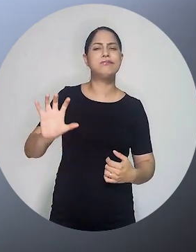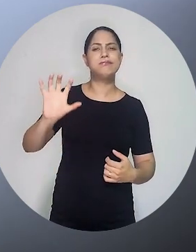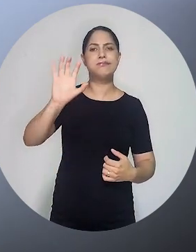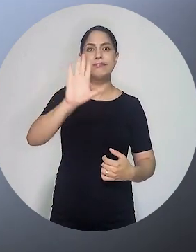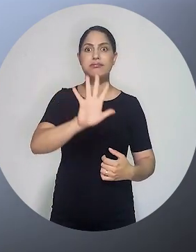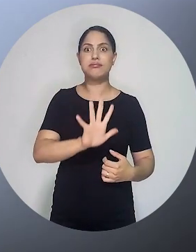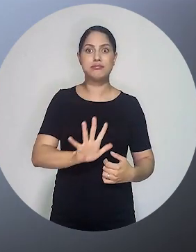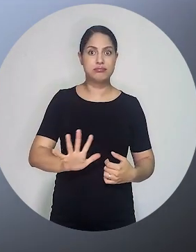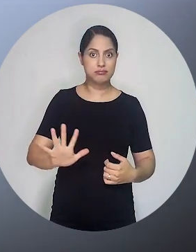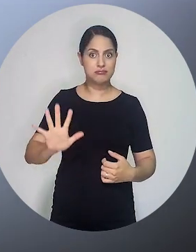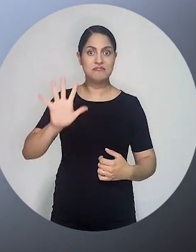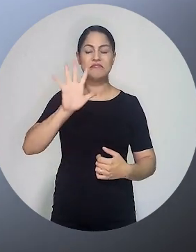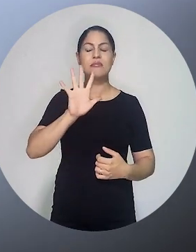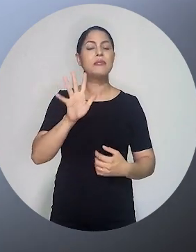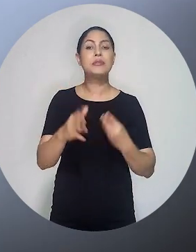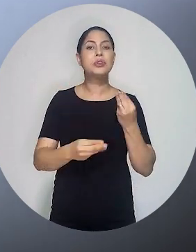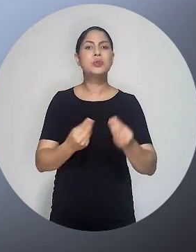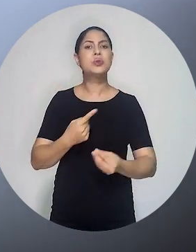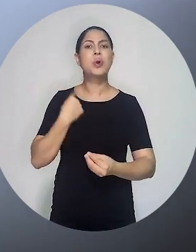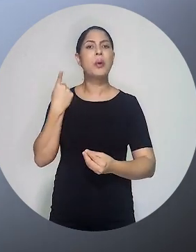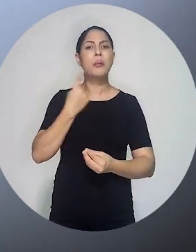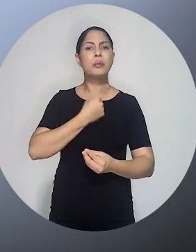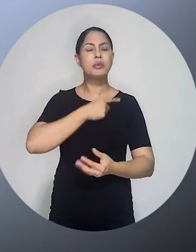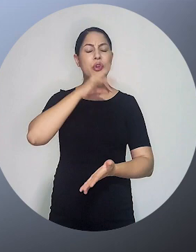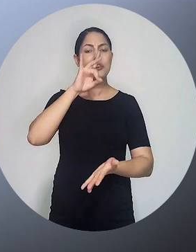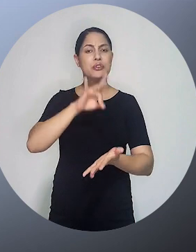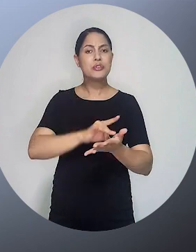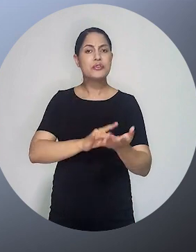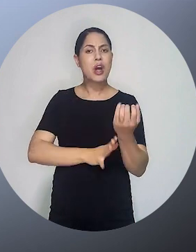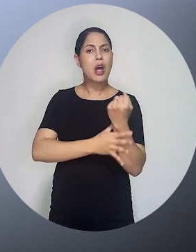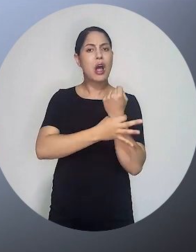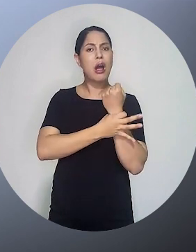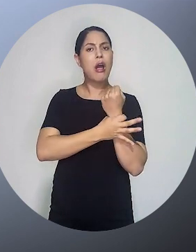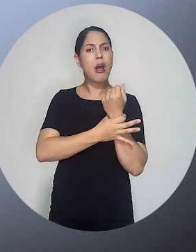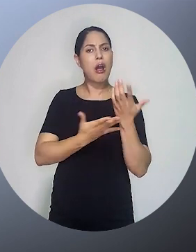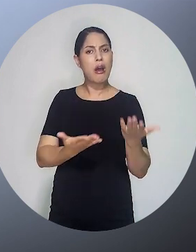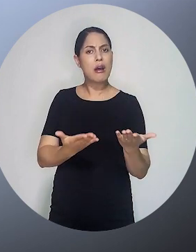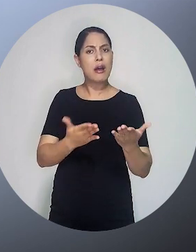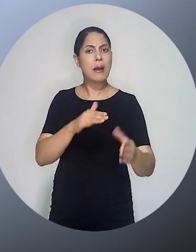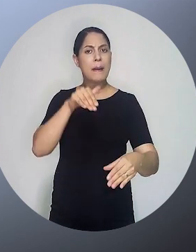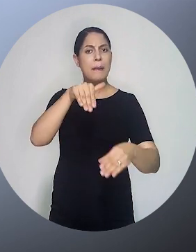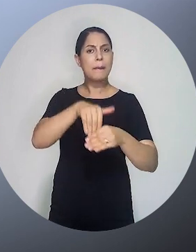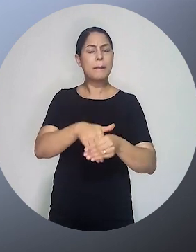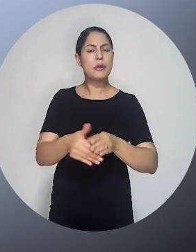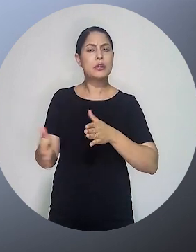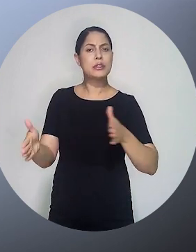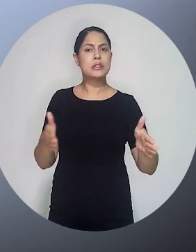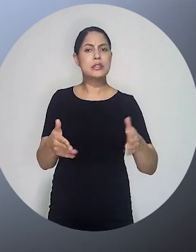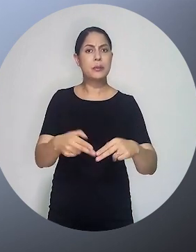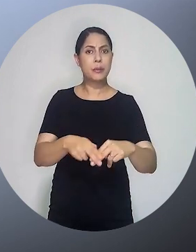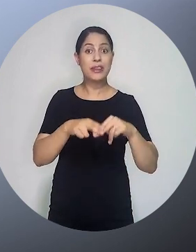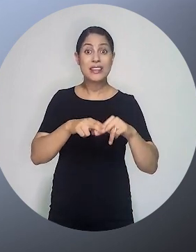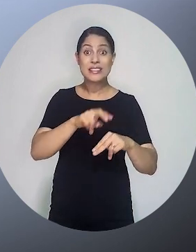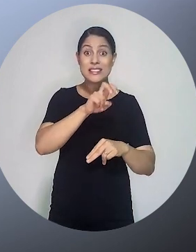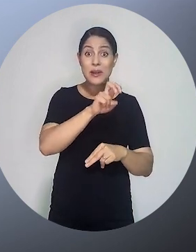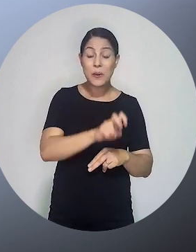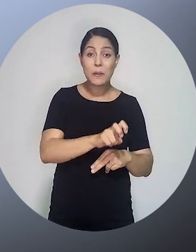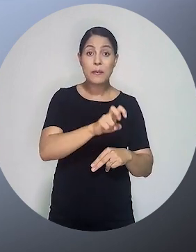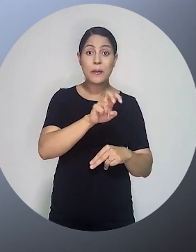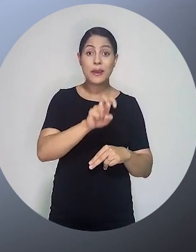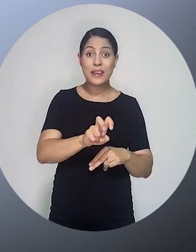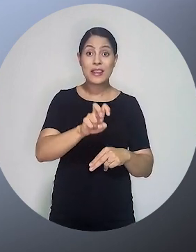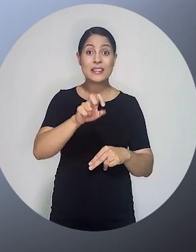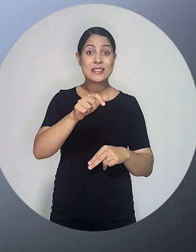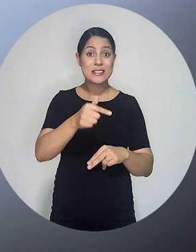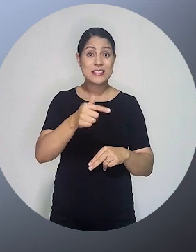enormidade de nossas dimensões. Como assegurar a lisura e a tempestividade do processo